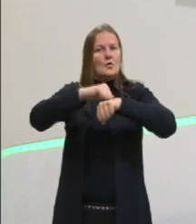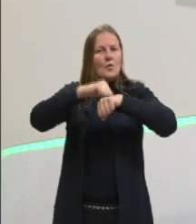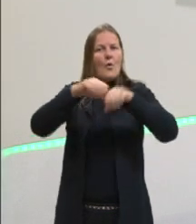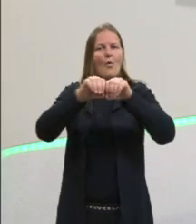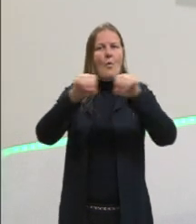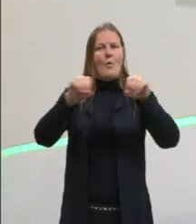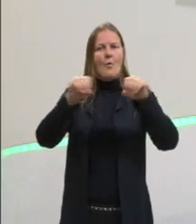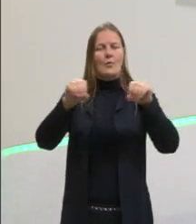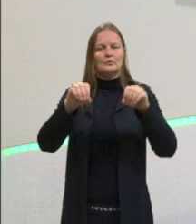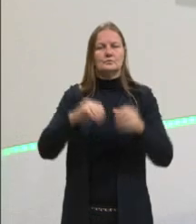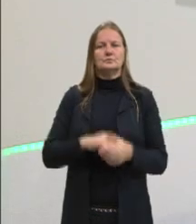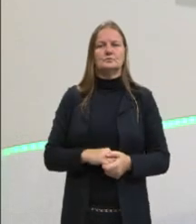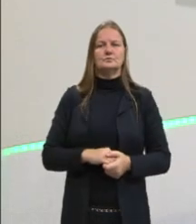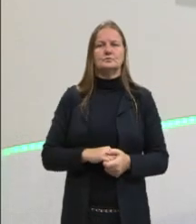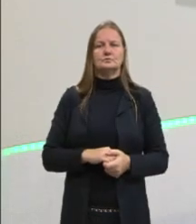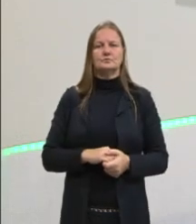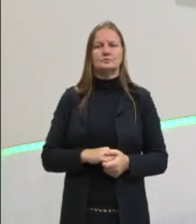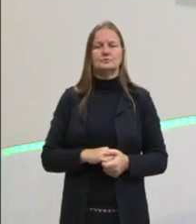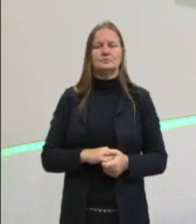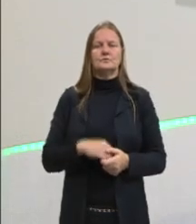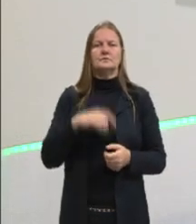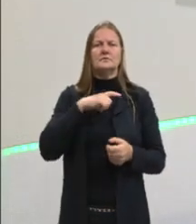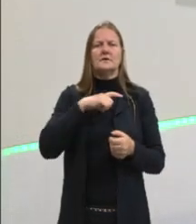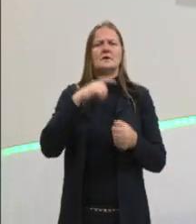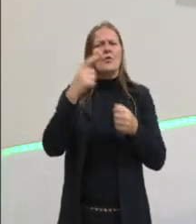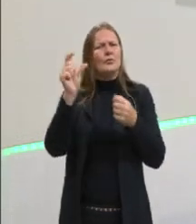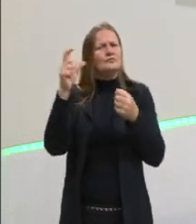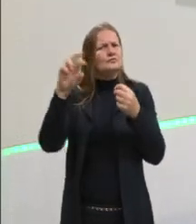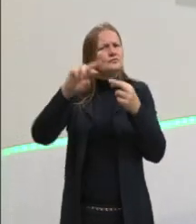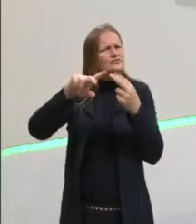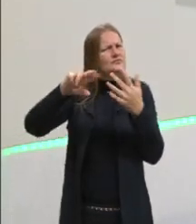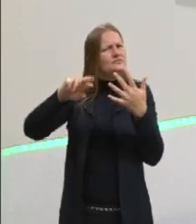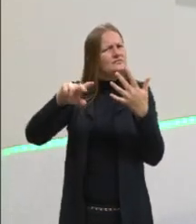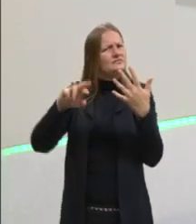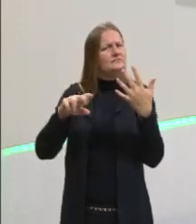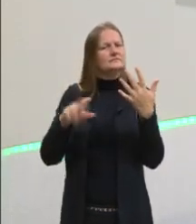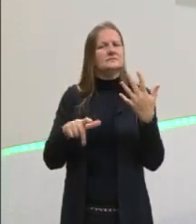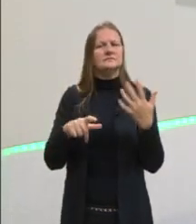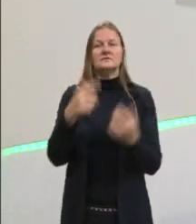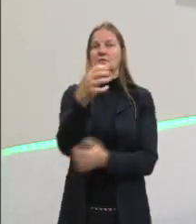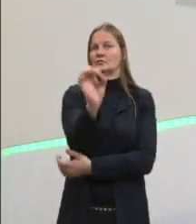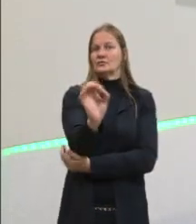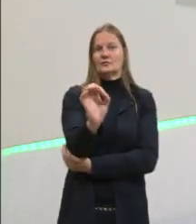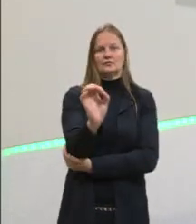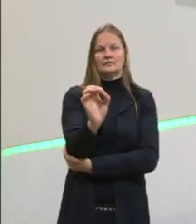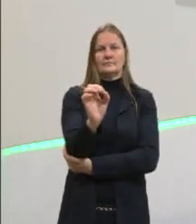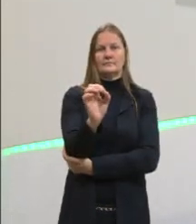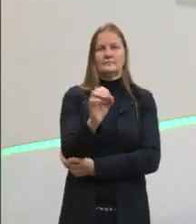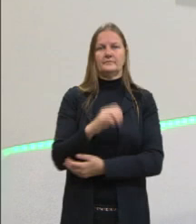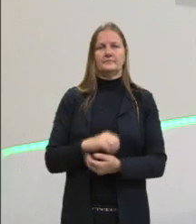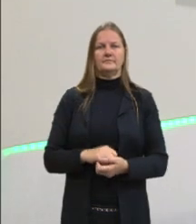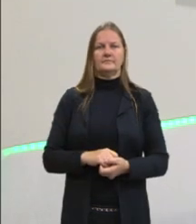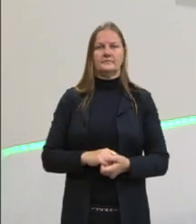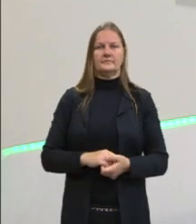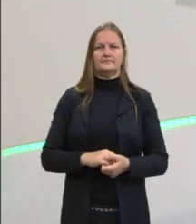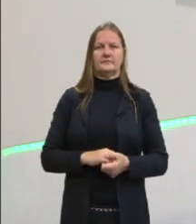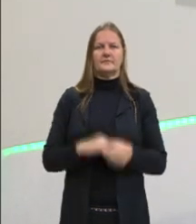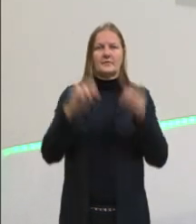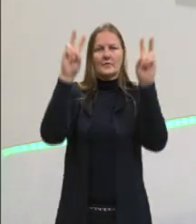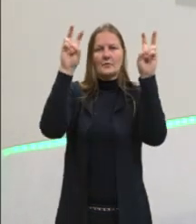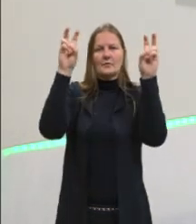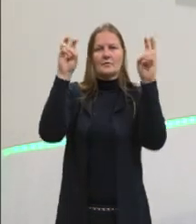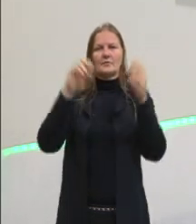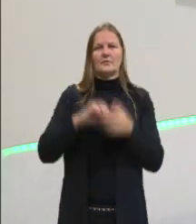cordata, ainda tem os outros subfilos que não são vertebrados, né? Digamos assim, entre aspas, do